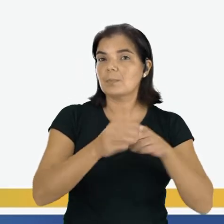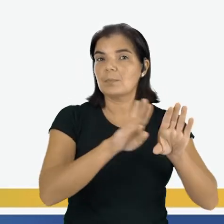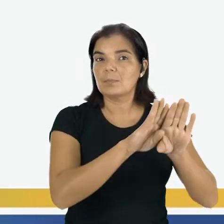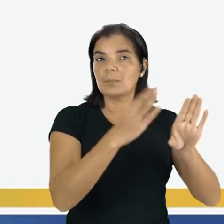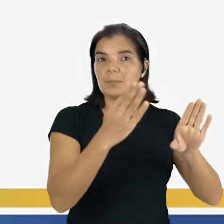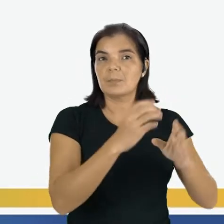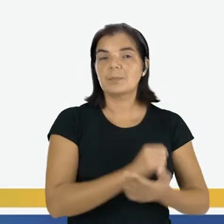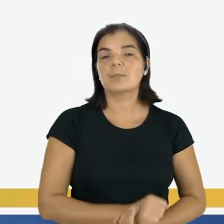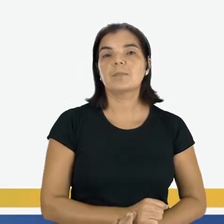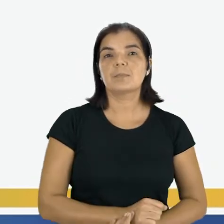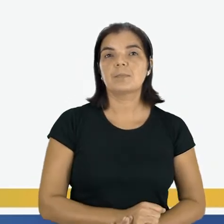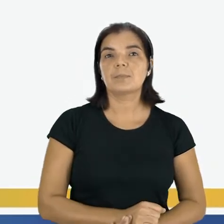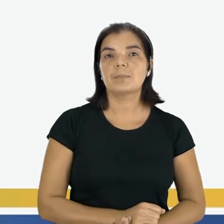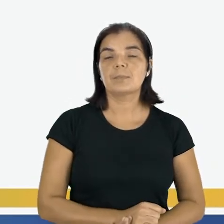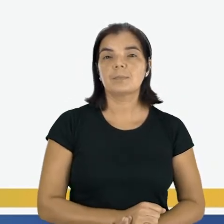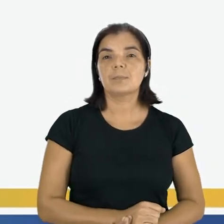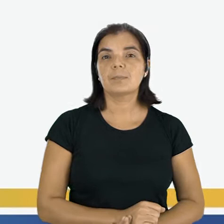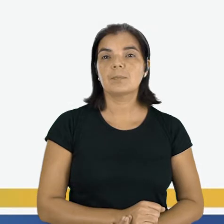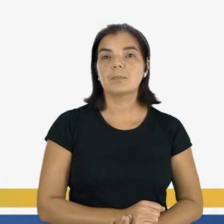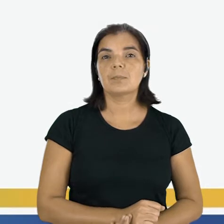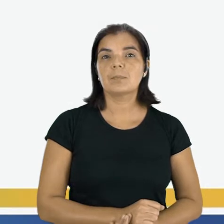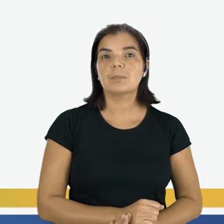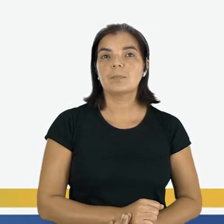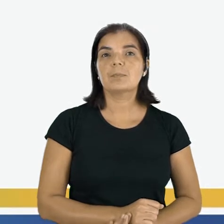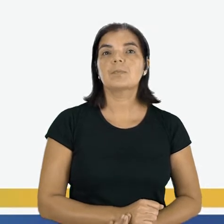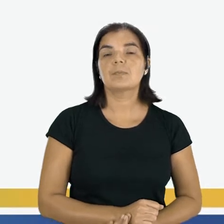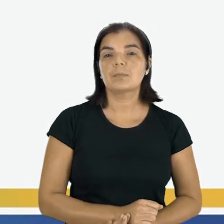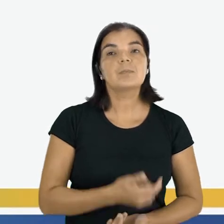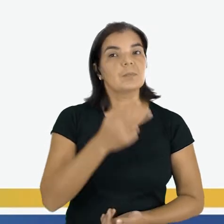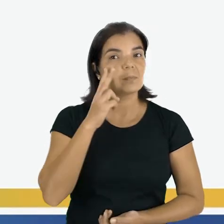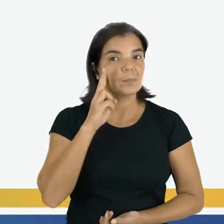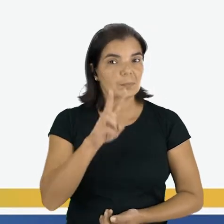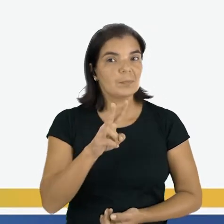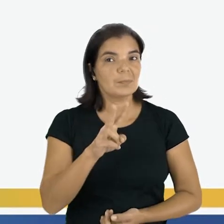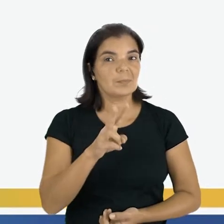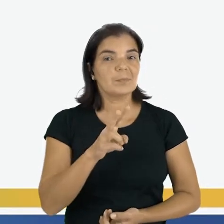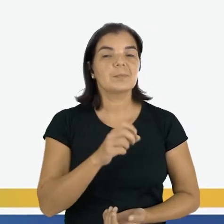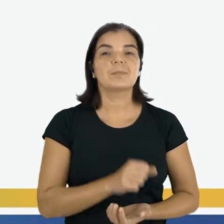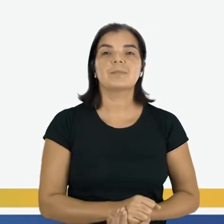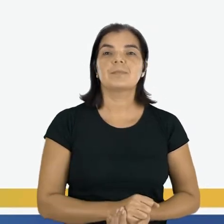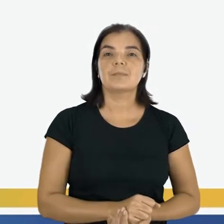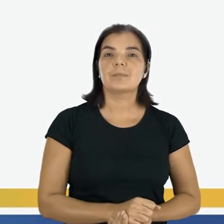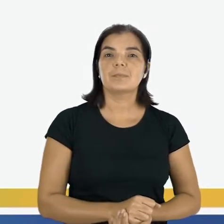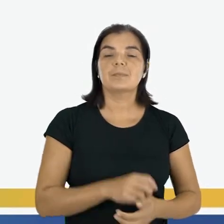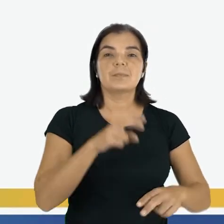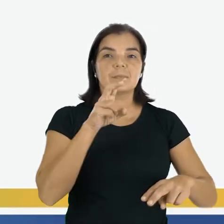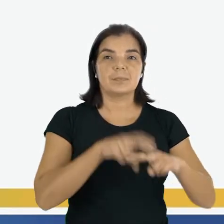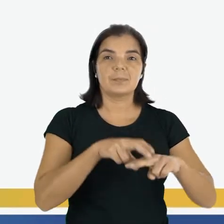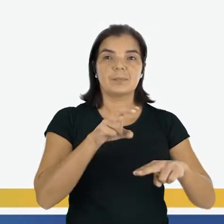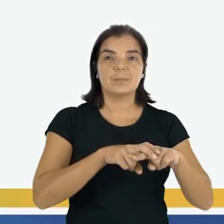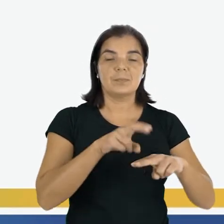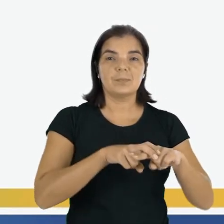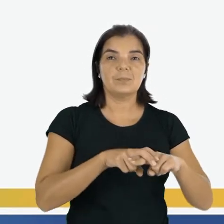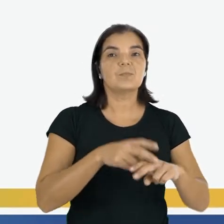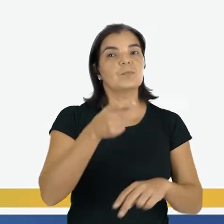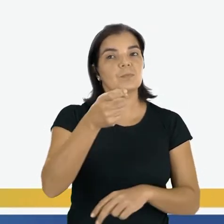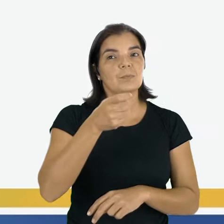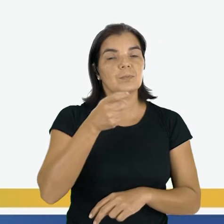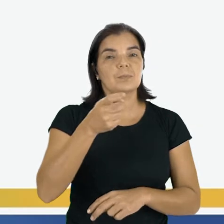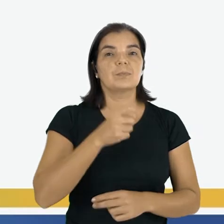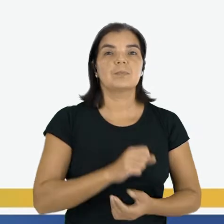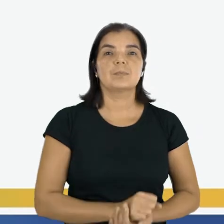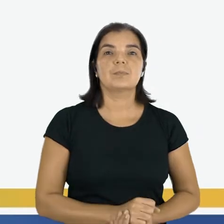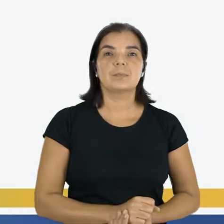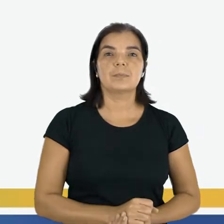porta. Então a cadeira de Carol está logo ali. Você conseguiu localizar? Carol senta aqui, onde está o X.